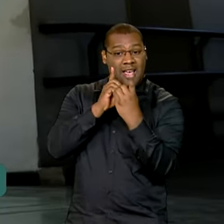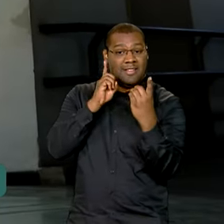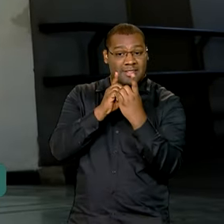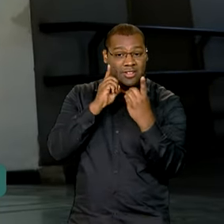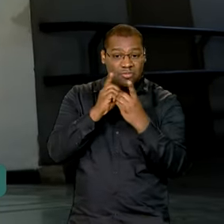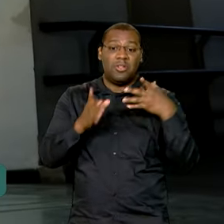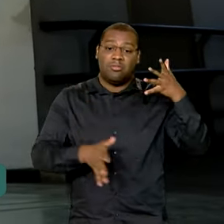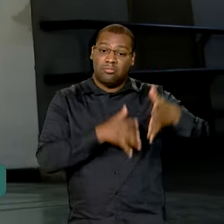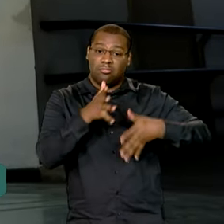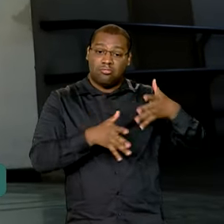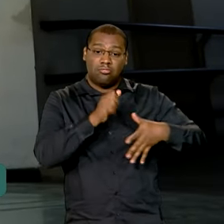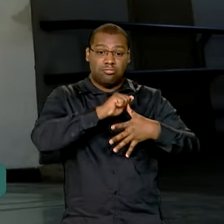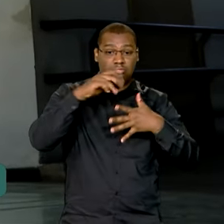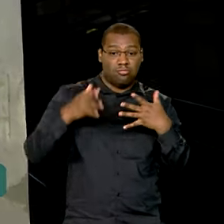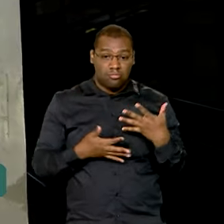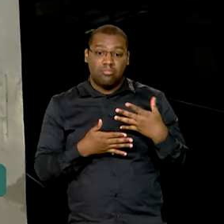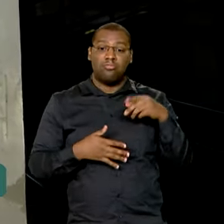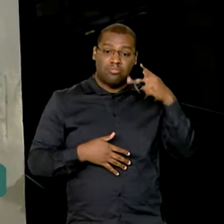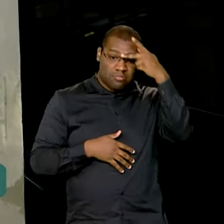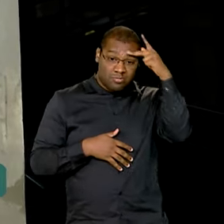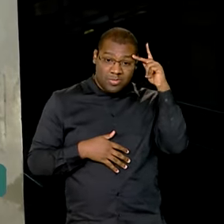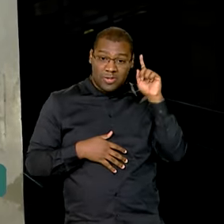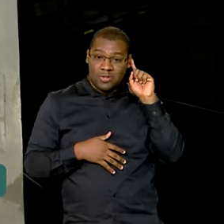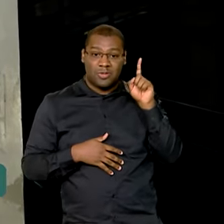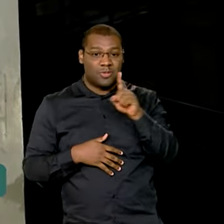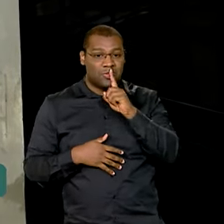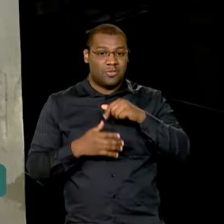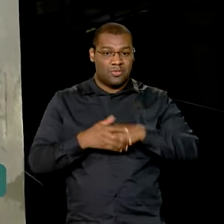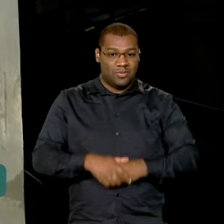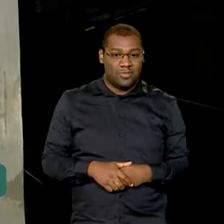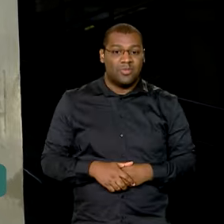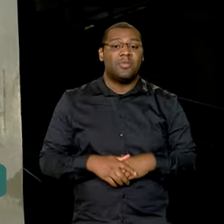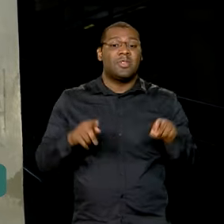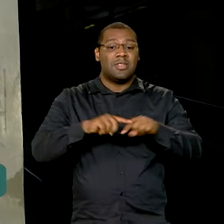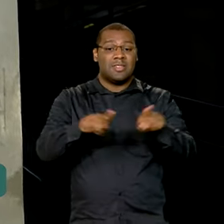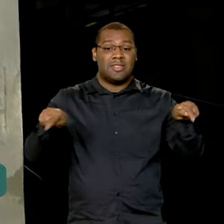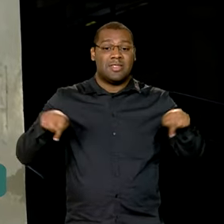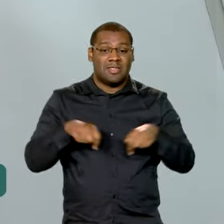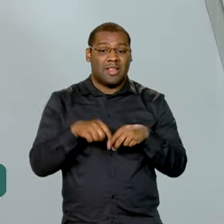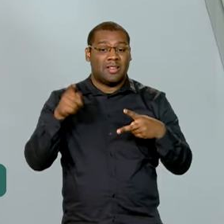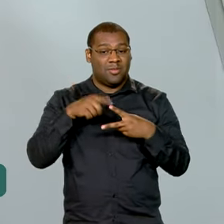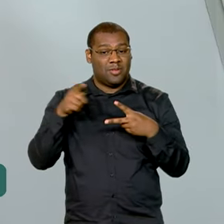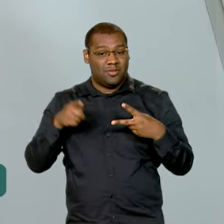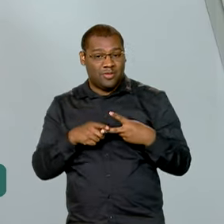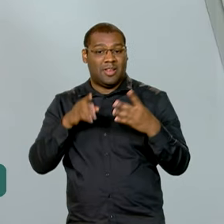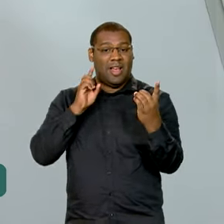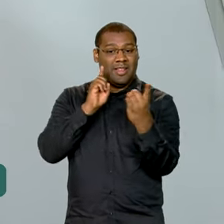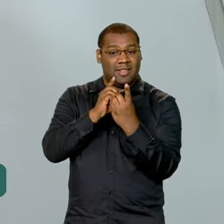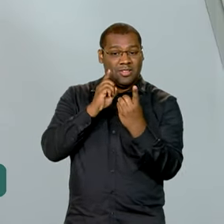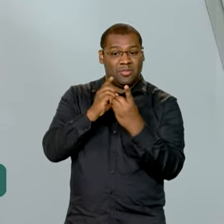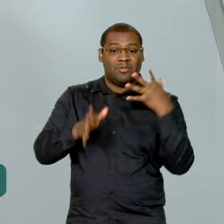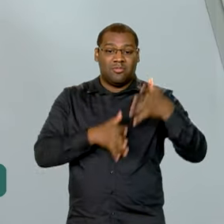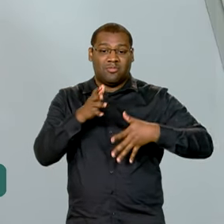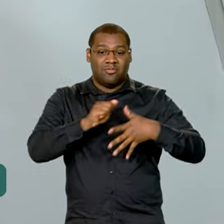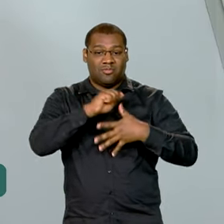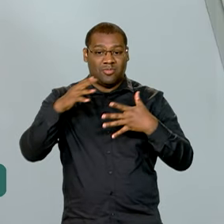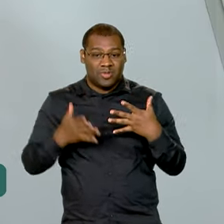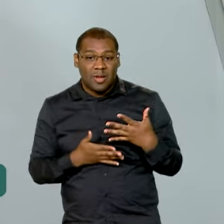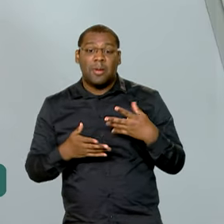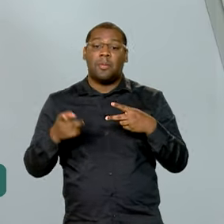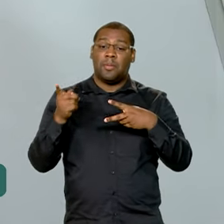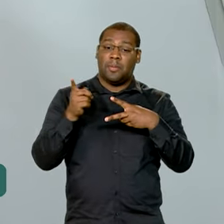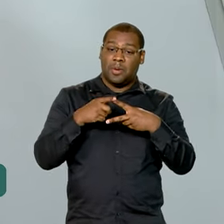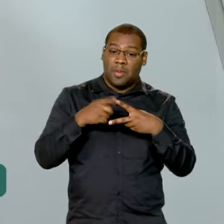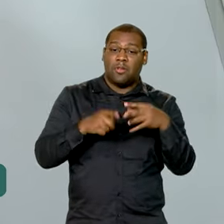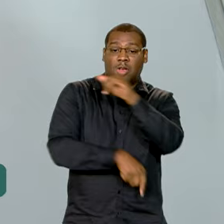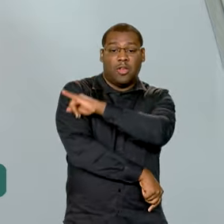fim de abril, duas agências no Estado têm salas para atender a população surda em Libras, na capital fluminense e em Niterói,